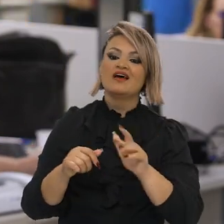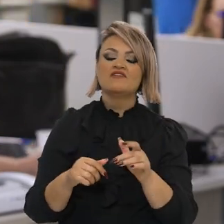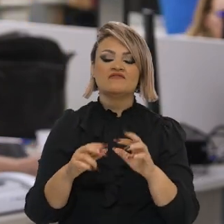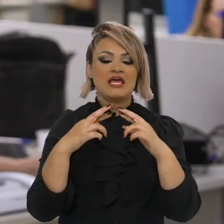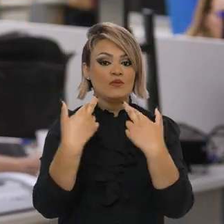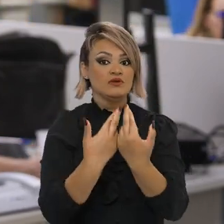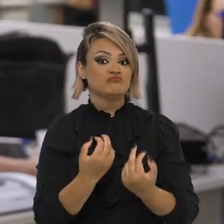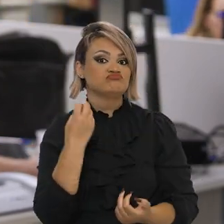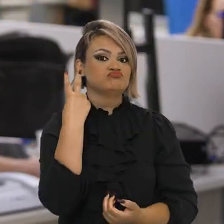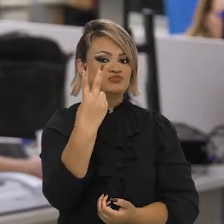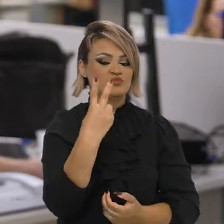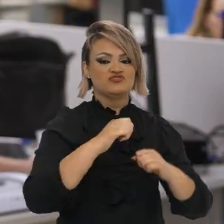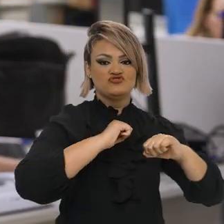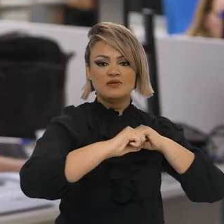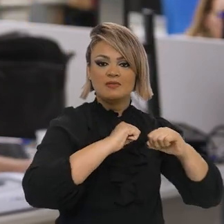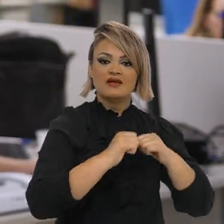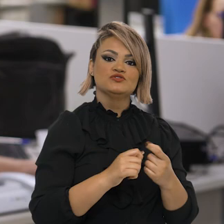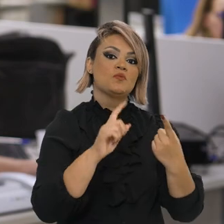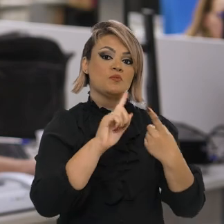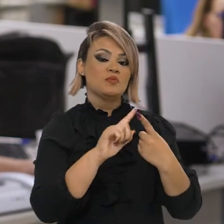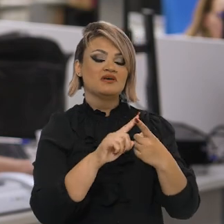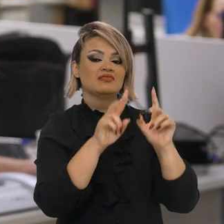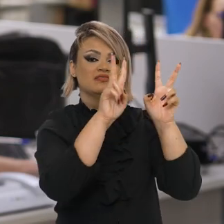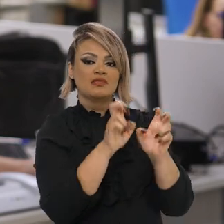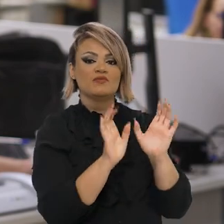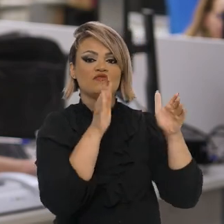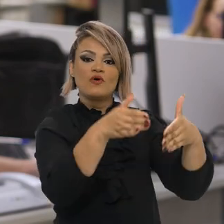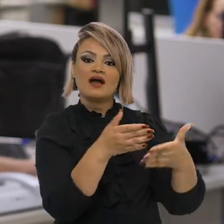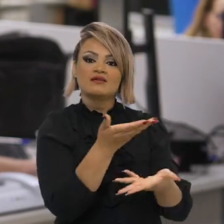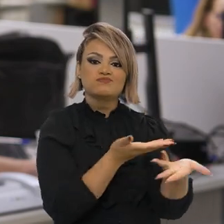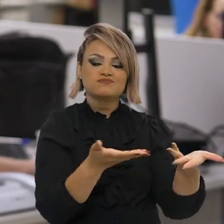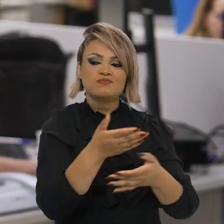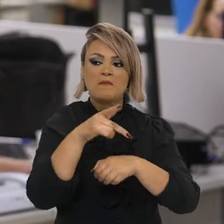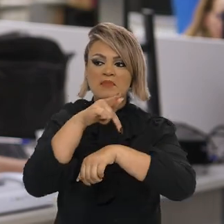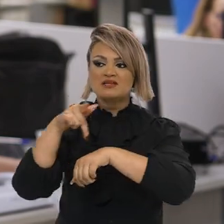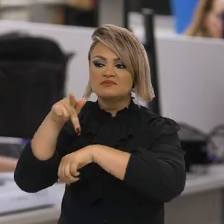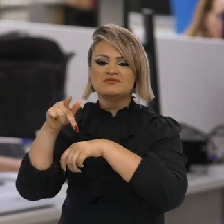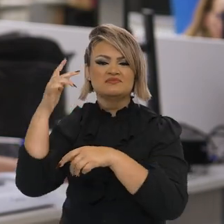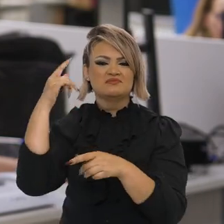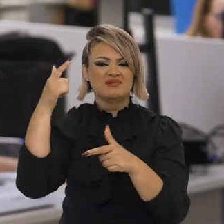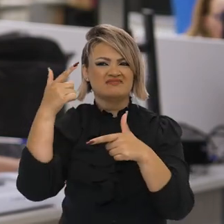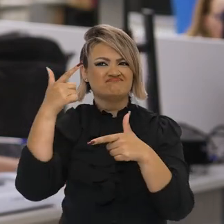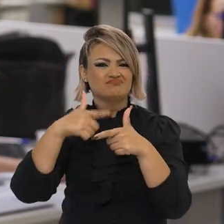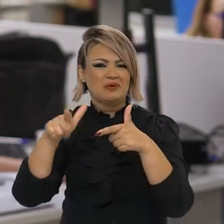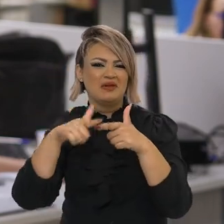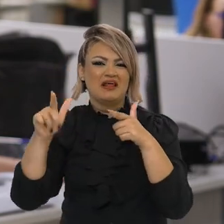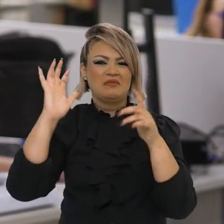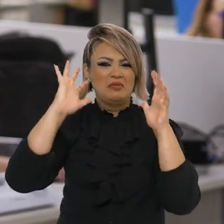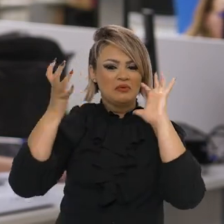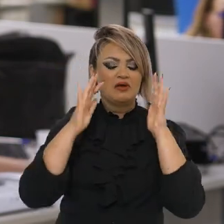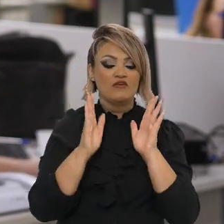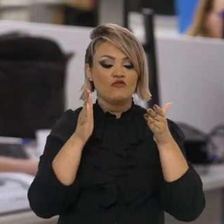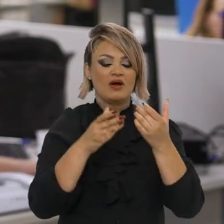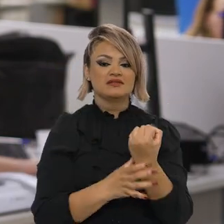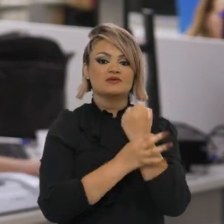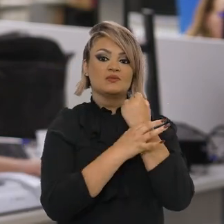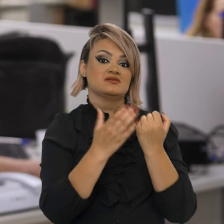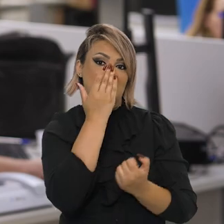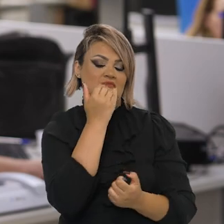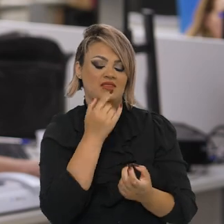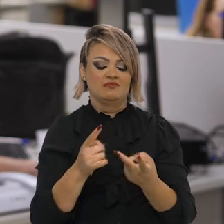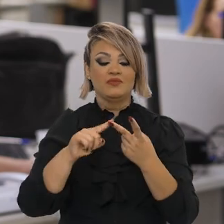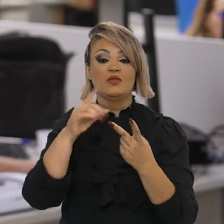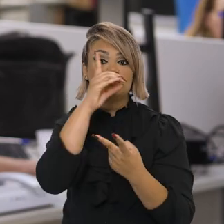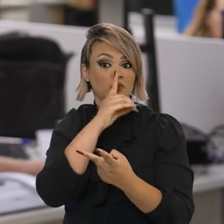O presidente Lula estará em duas sessões de debate. Uma delas vai tratar da cooperação entre os países para evitar crises com foco em